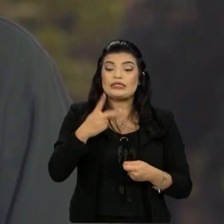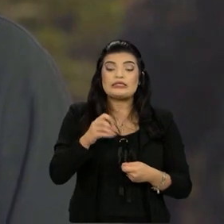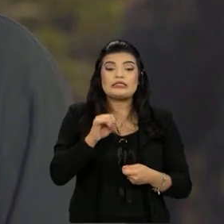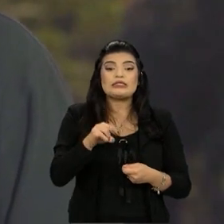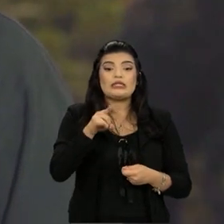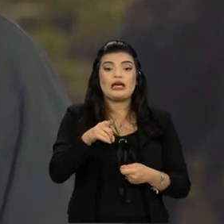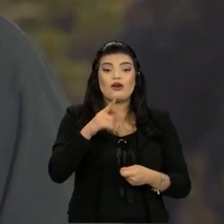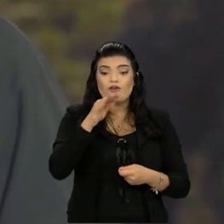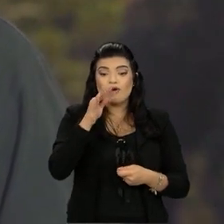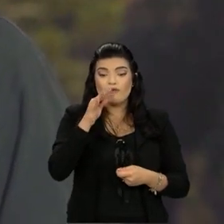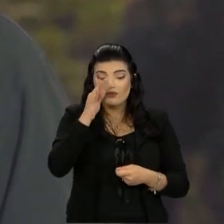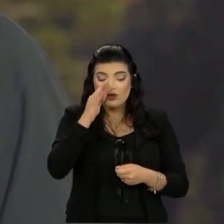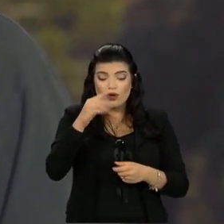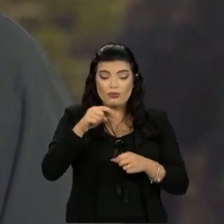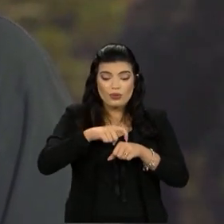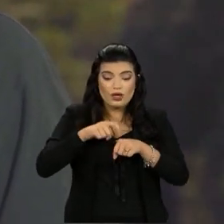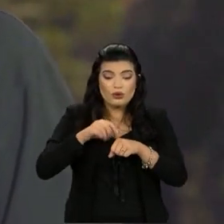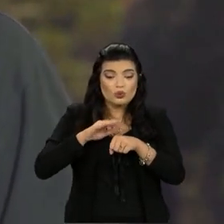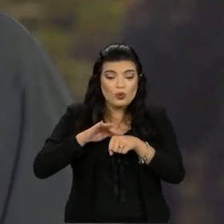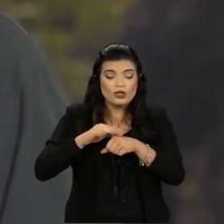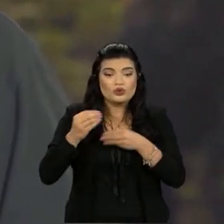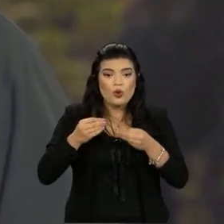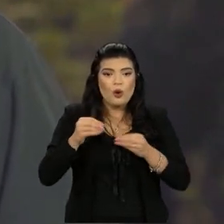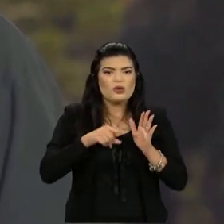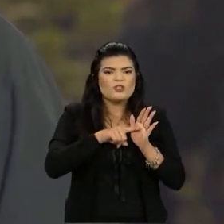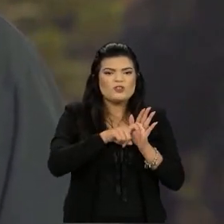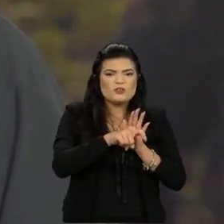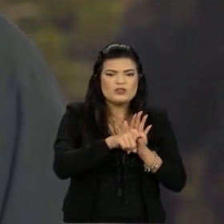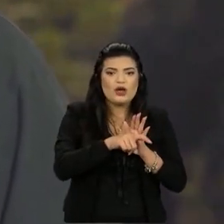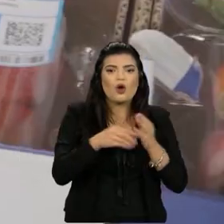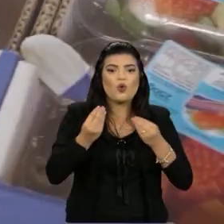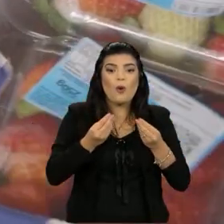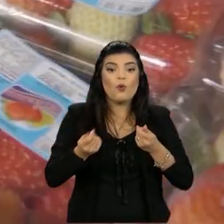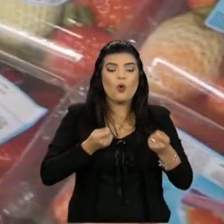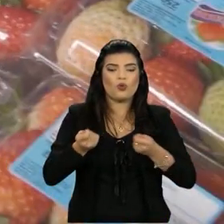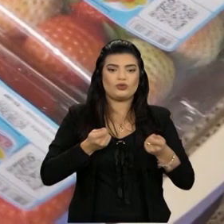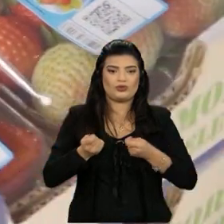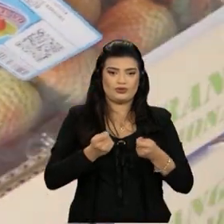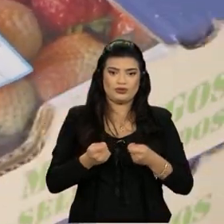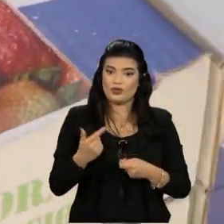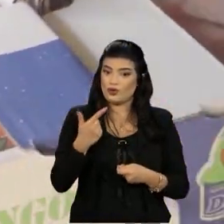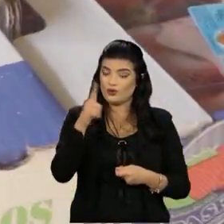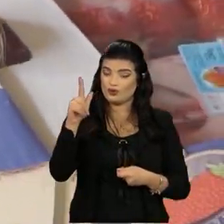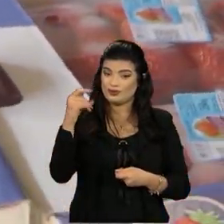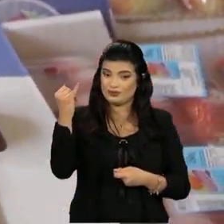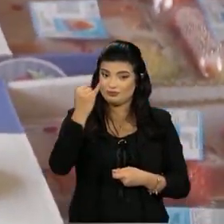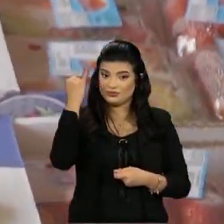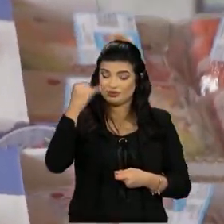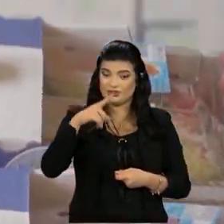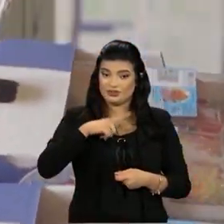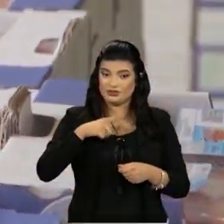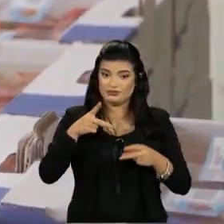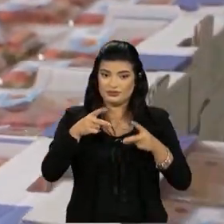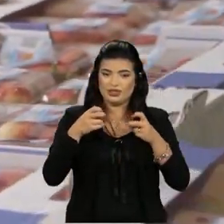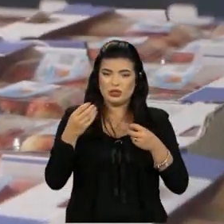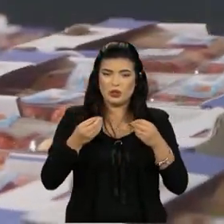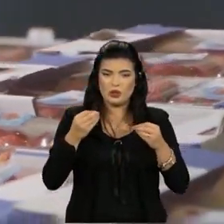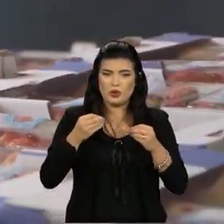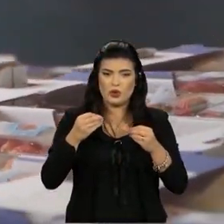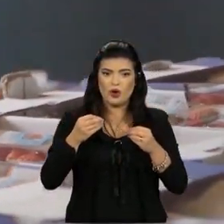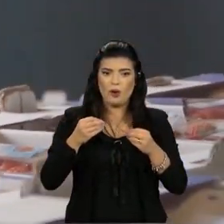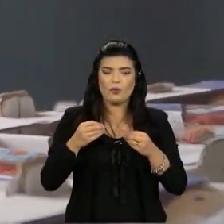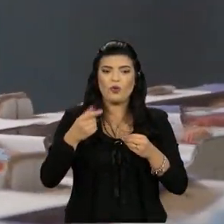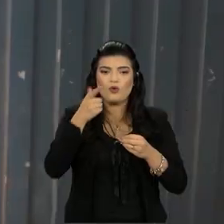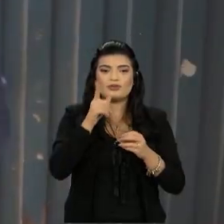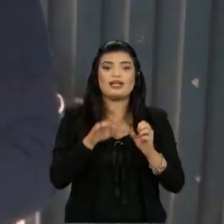o inseto, a praga e saber a hora certa de entrar com o controle. Um outro fator que entra em cena é a rastreabilidade para